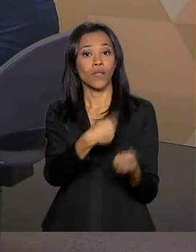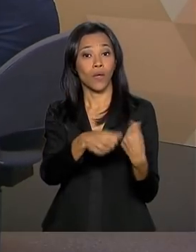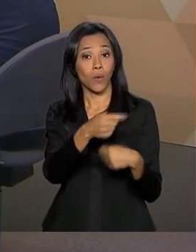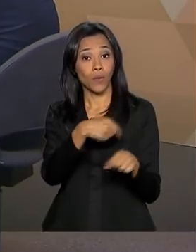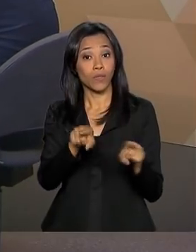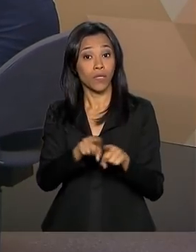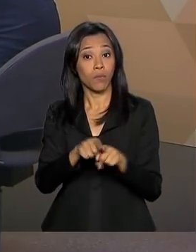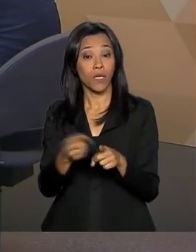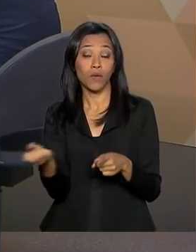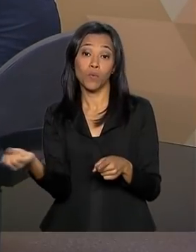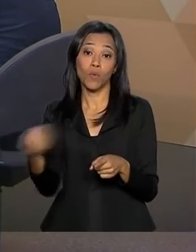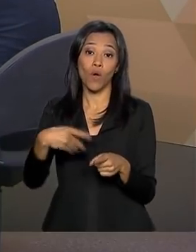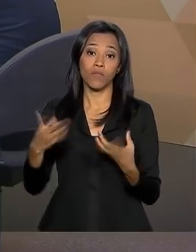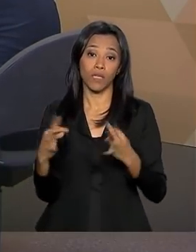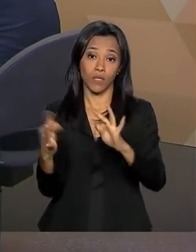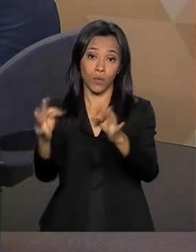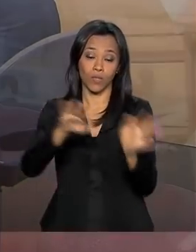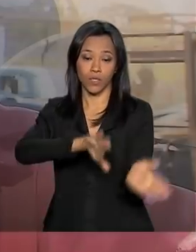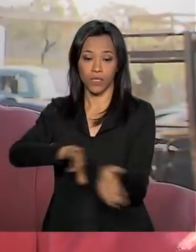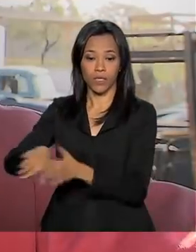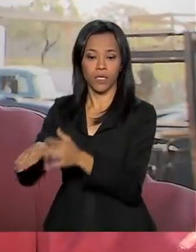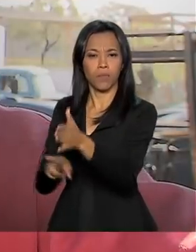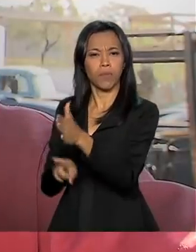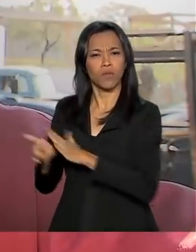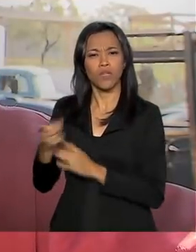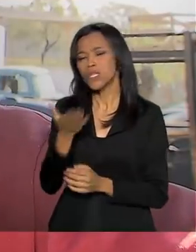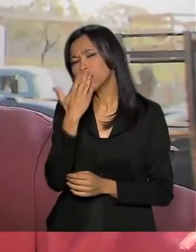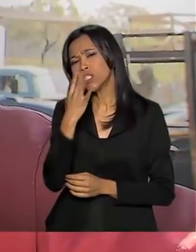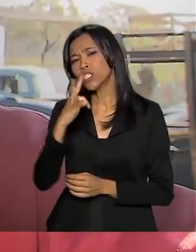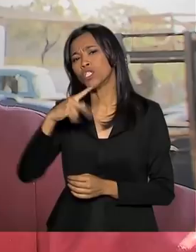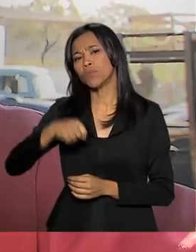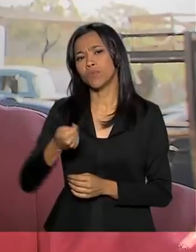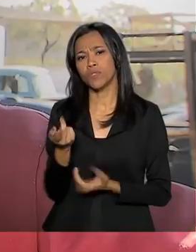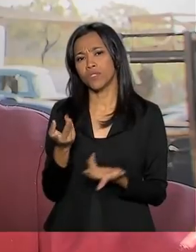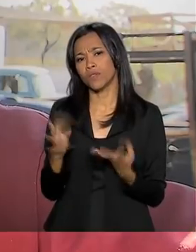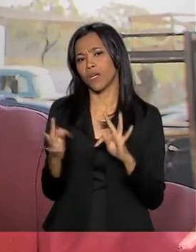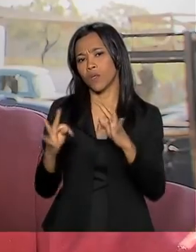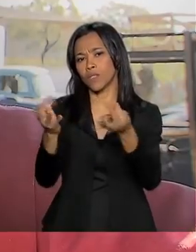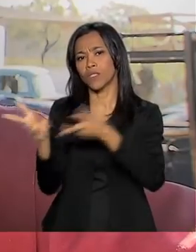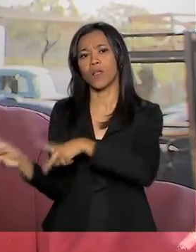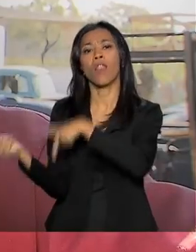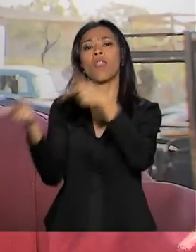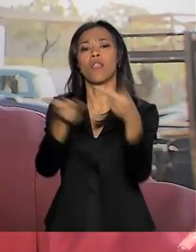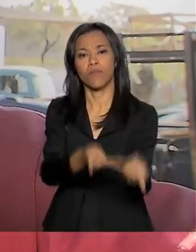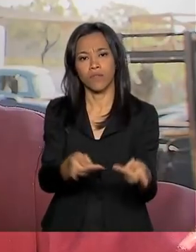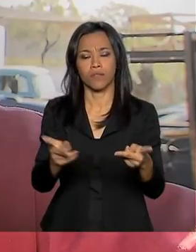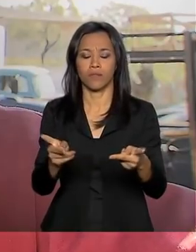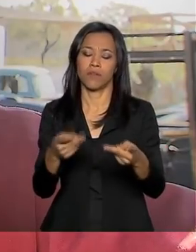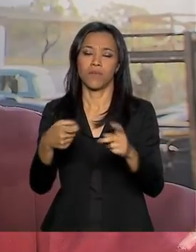acompanhar. Que tipo de inovação o governo está querendo levar para a agricultura familiar?